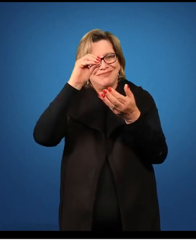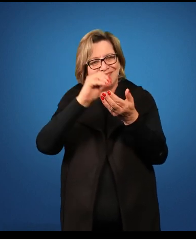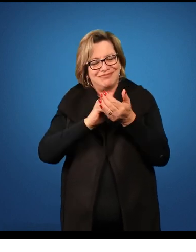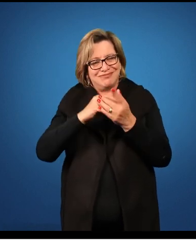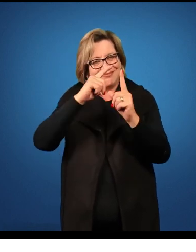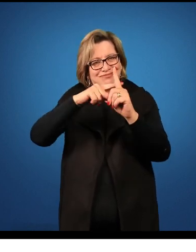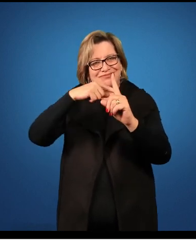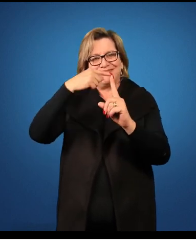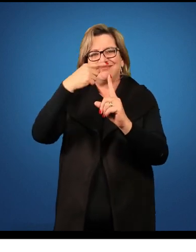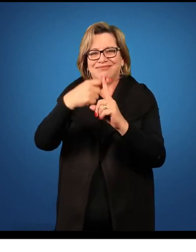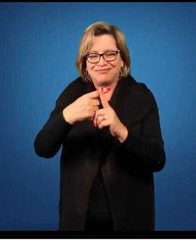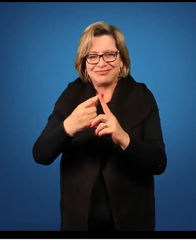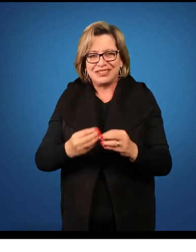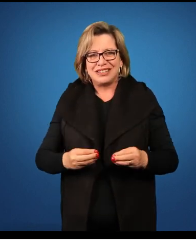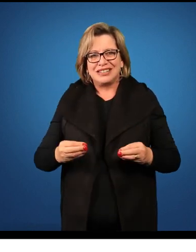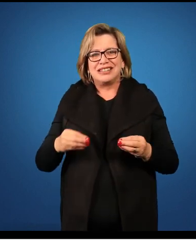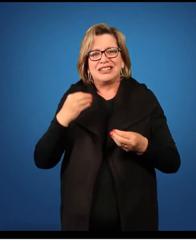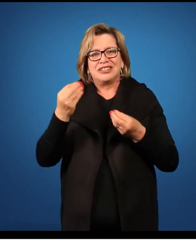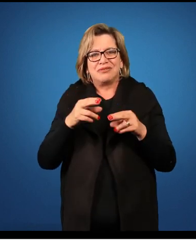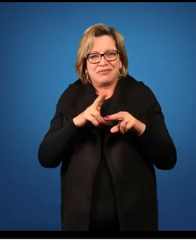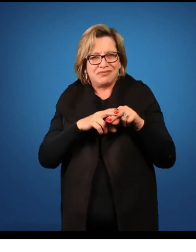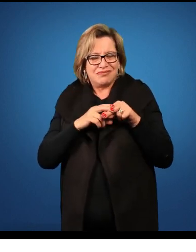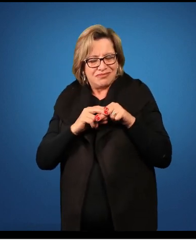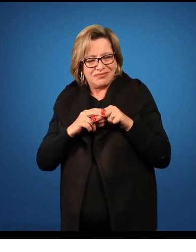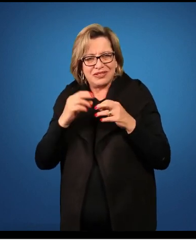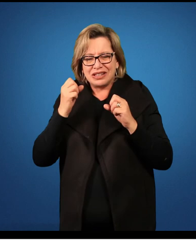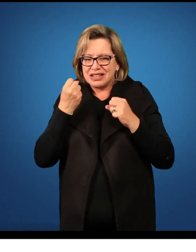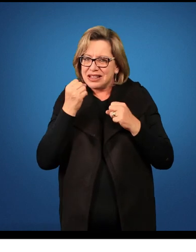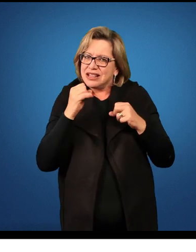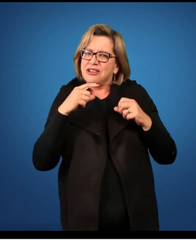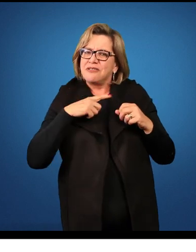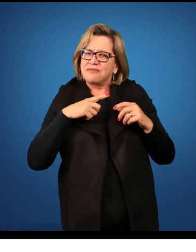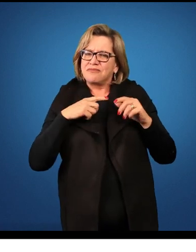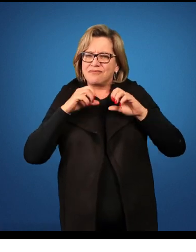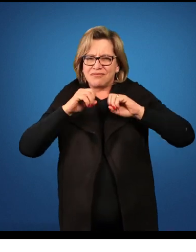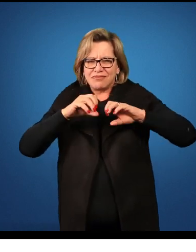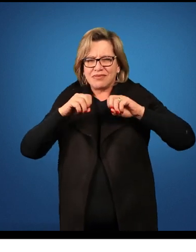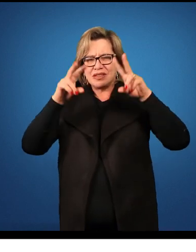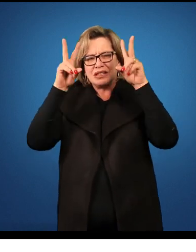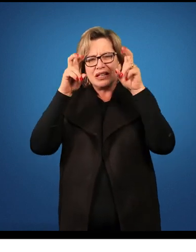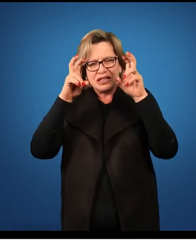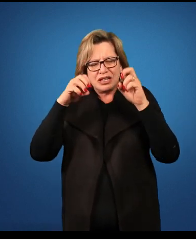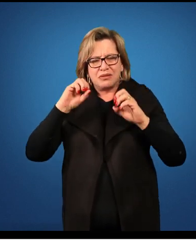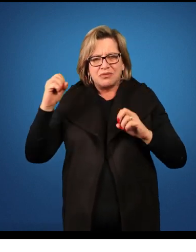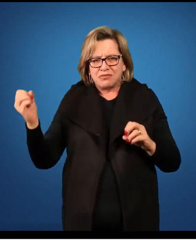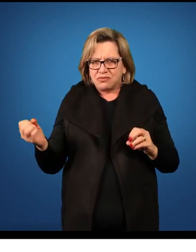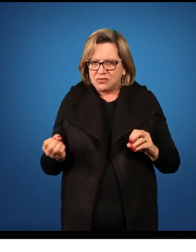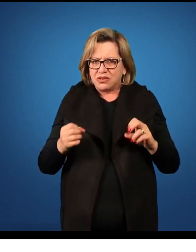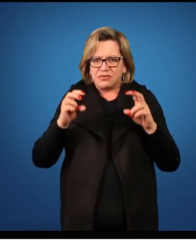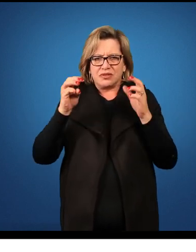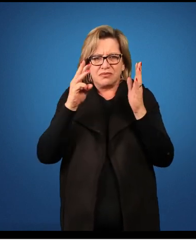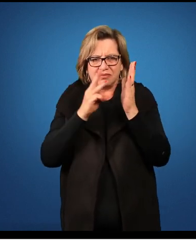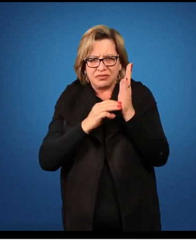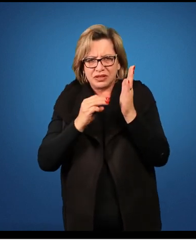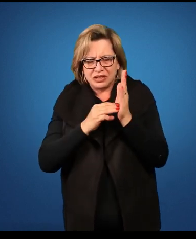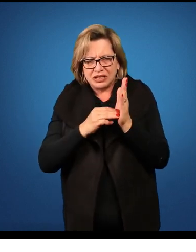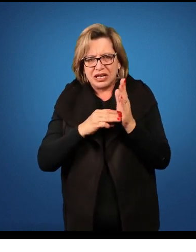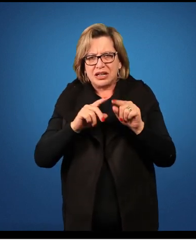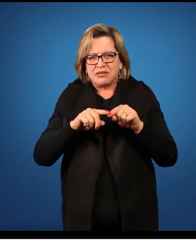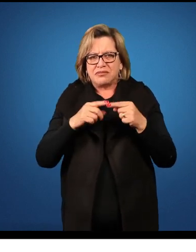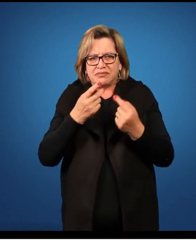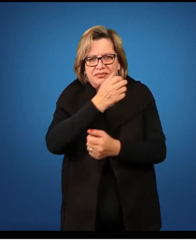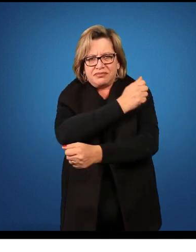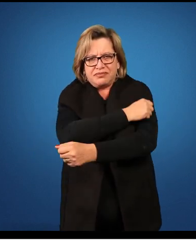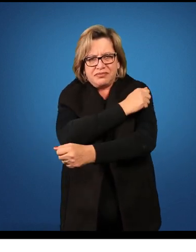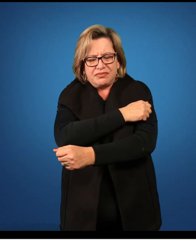aprendizagem significativa do aluno, então quando eu trabalho novamente esse conteúdo com uma nova metodologia e o meu aluno consegue, nesse